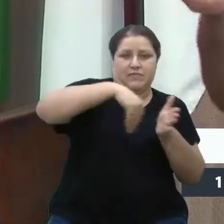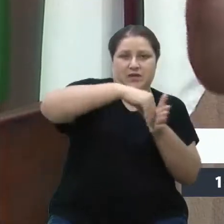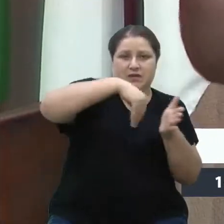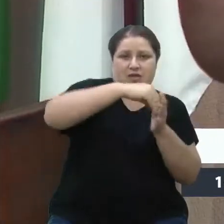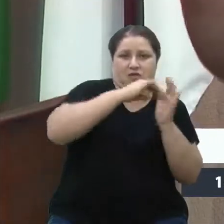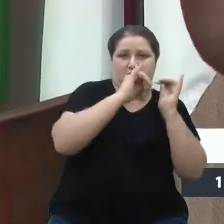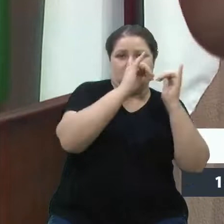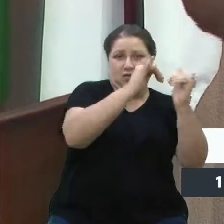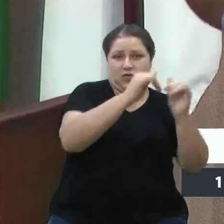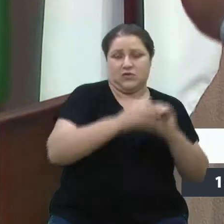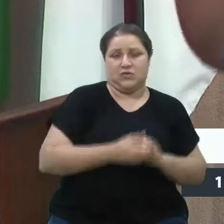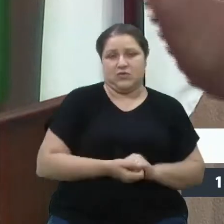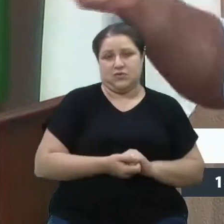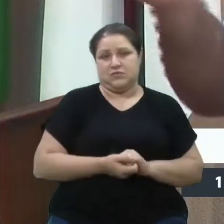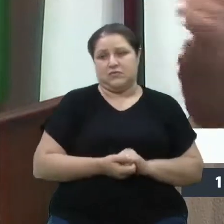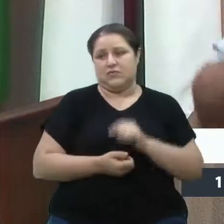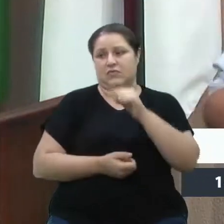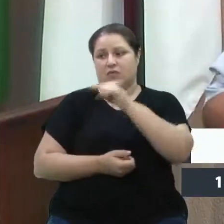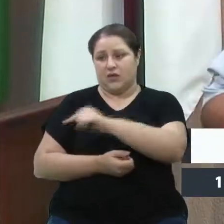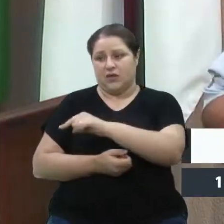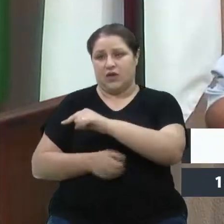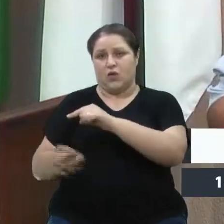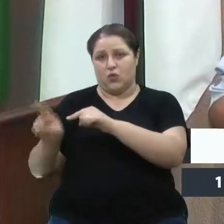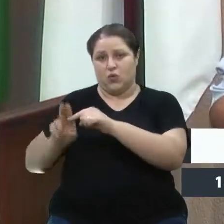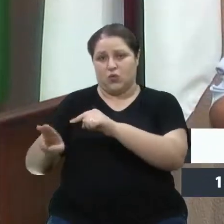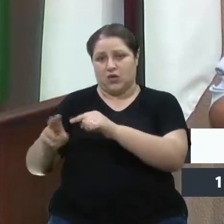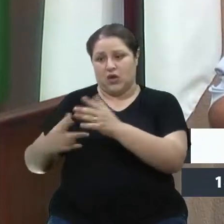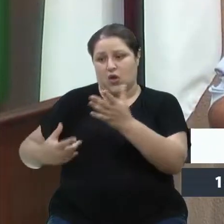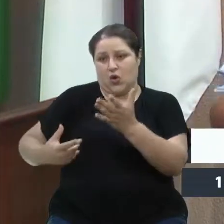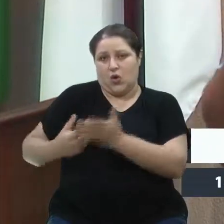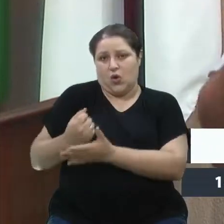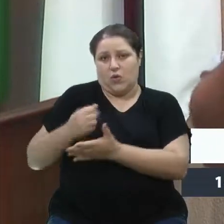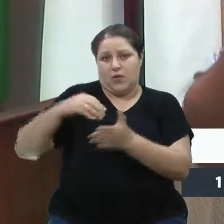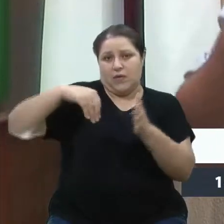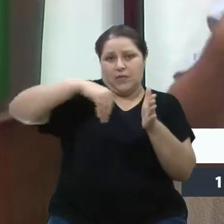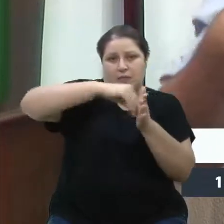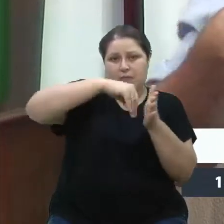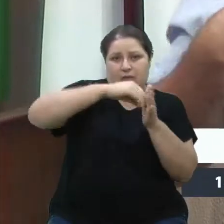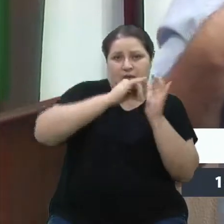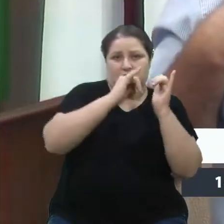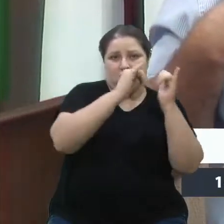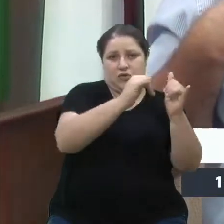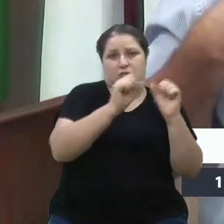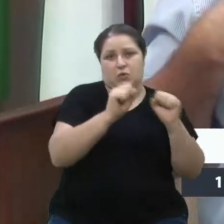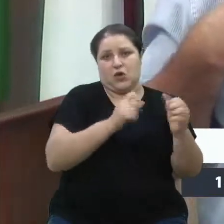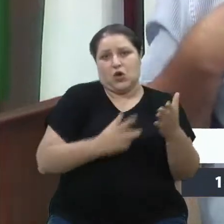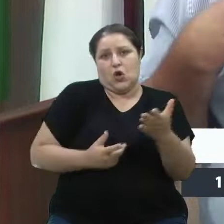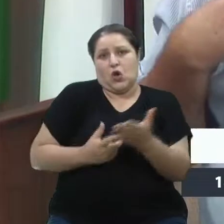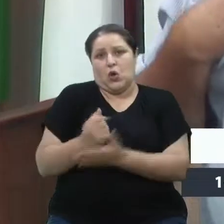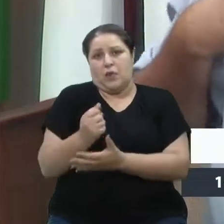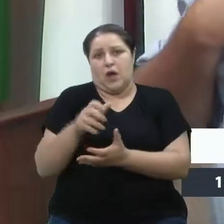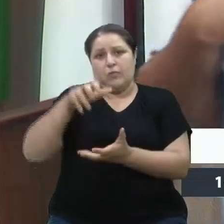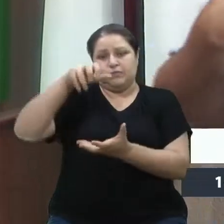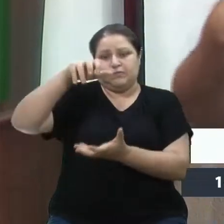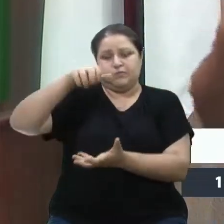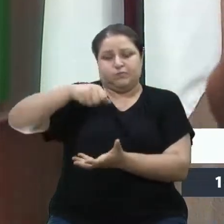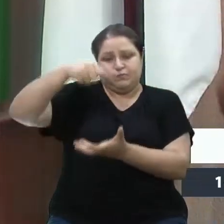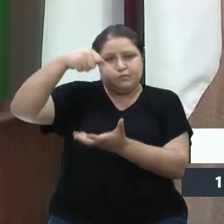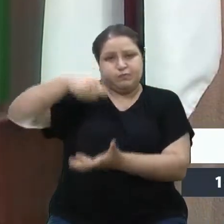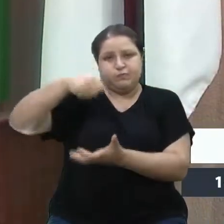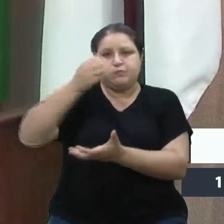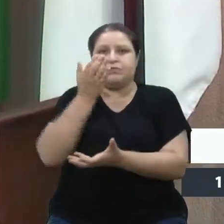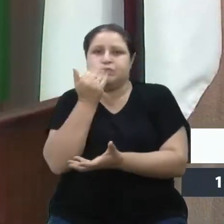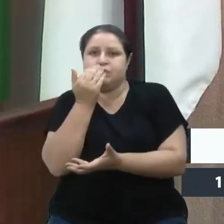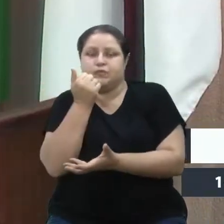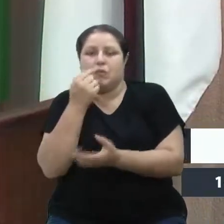comprado cesta básica. Porque não adianta falar que tem 20 mil famílias que não conseguem andar de